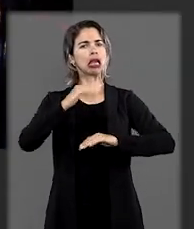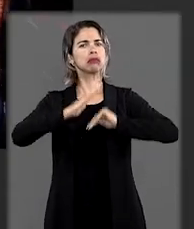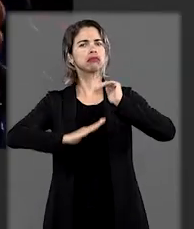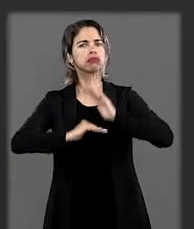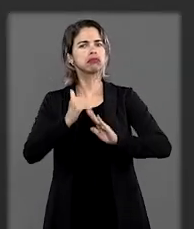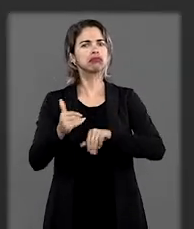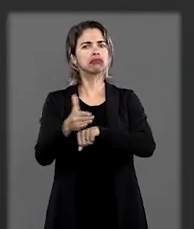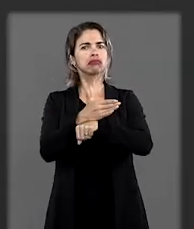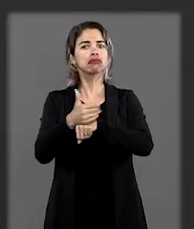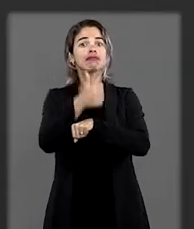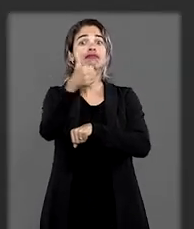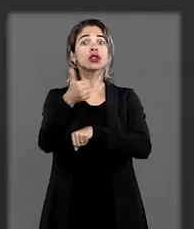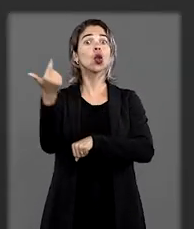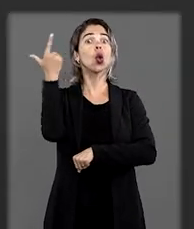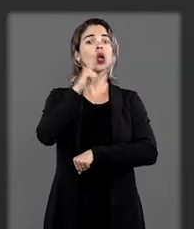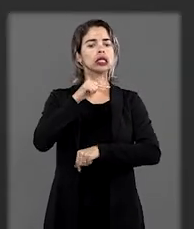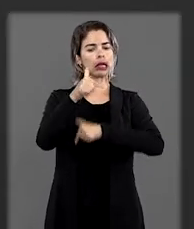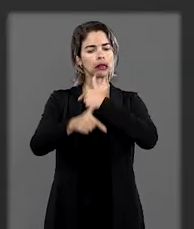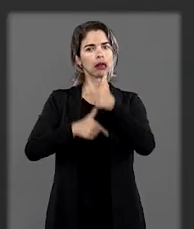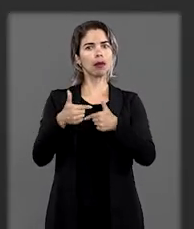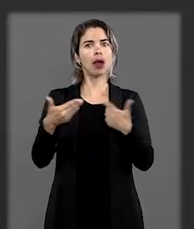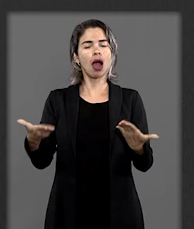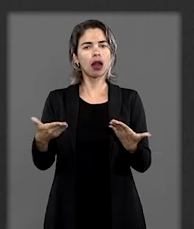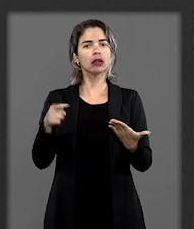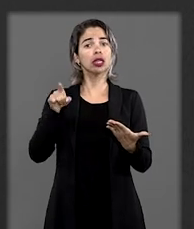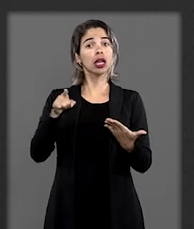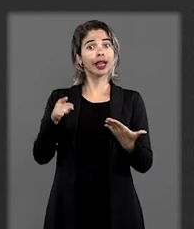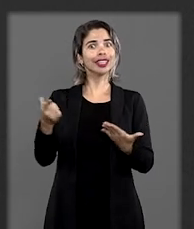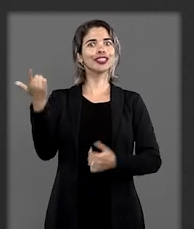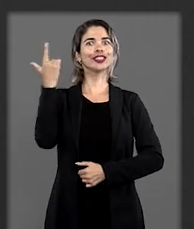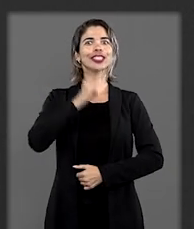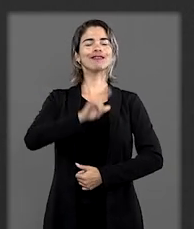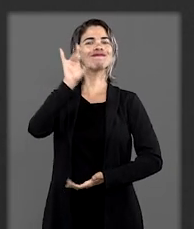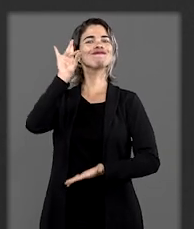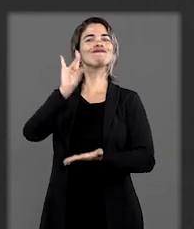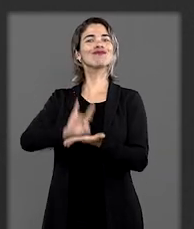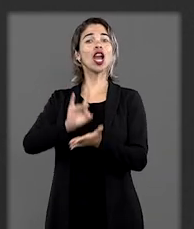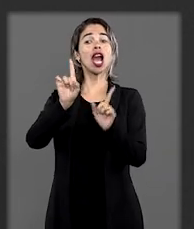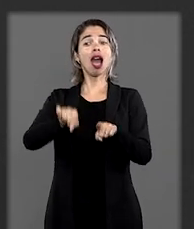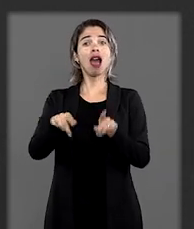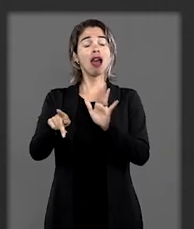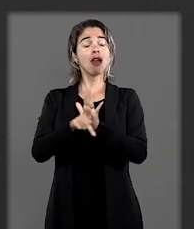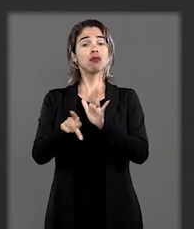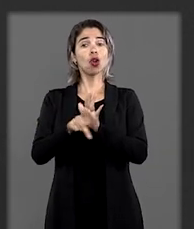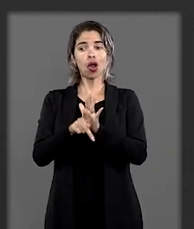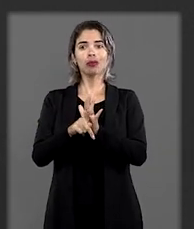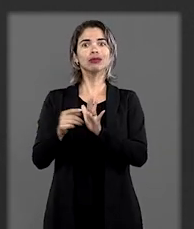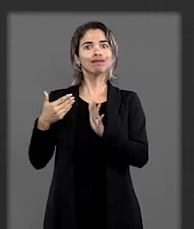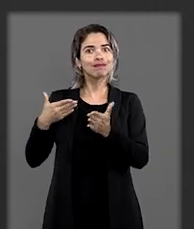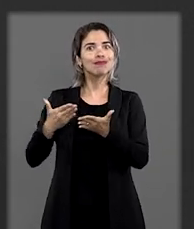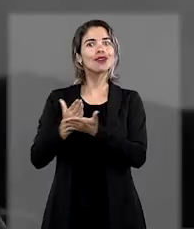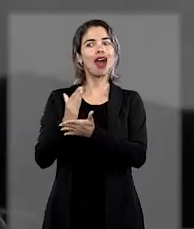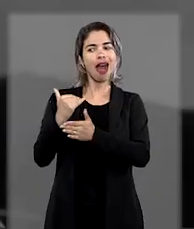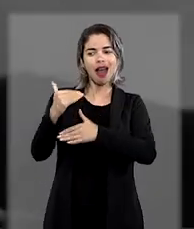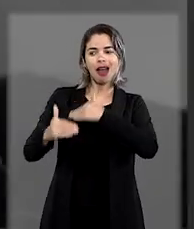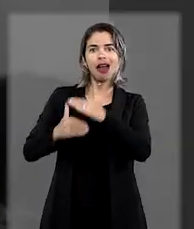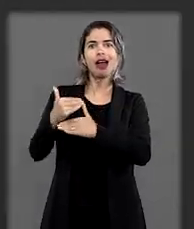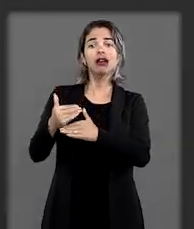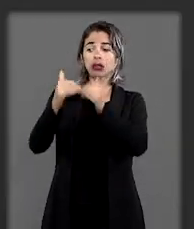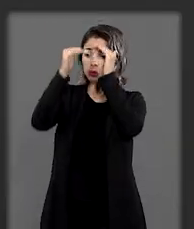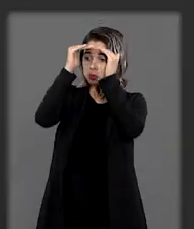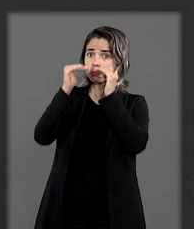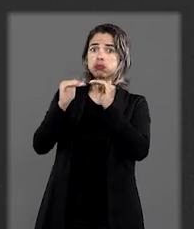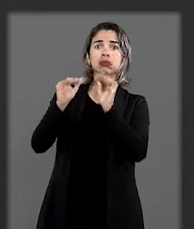é competente, se candidata a um emprego, Ele passa a ser, ele entra numa seleção de